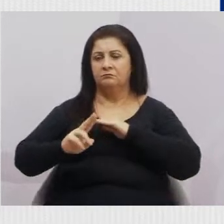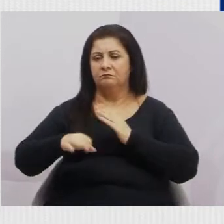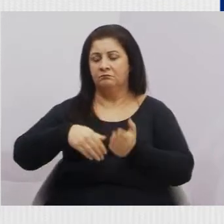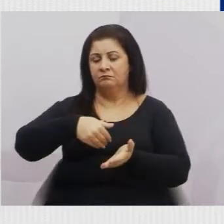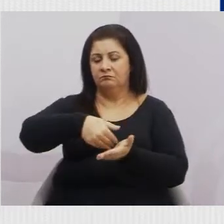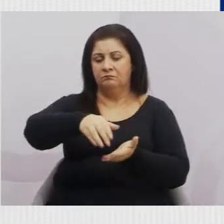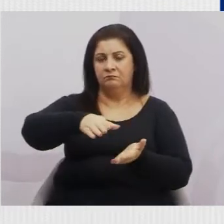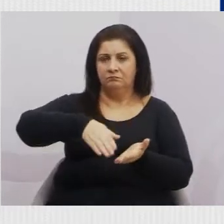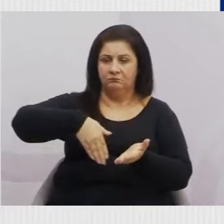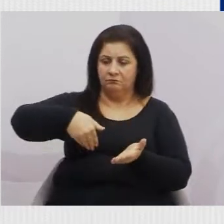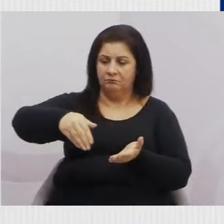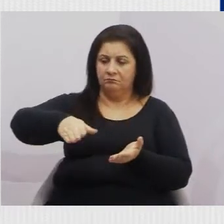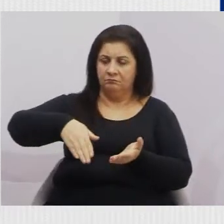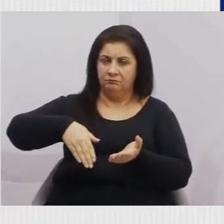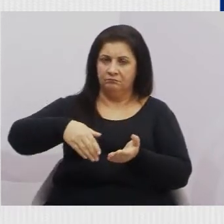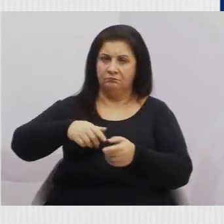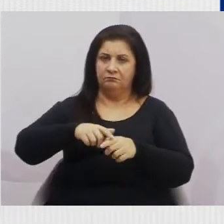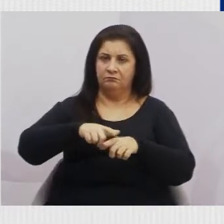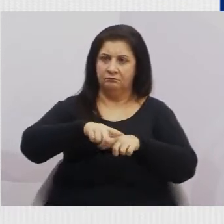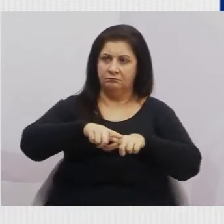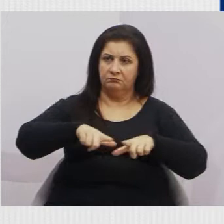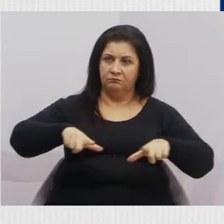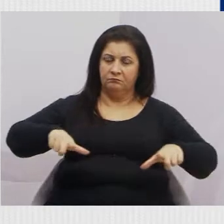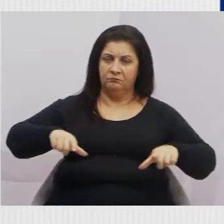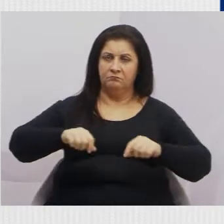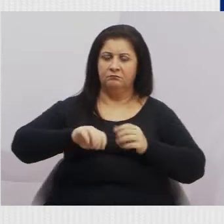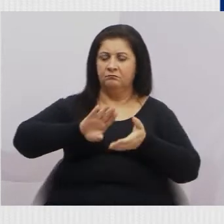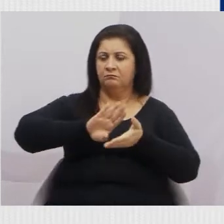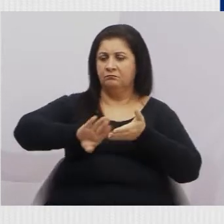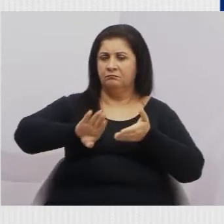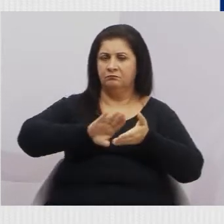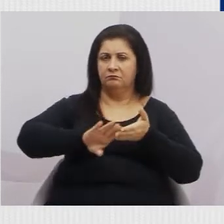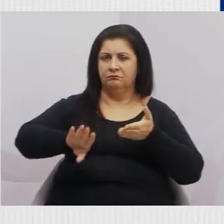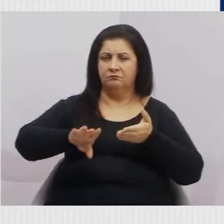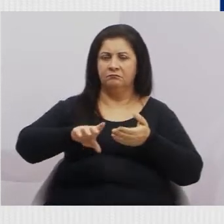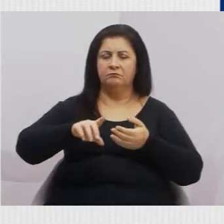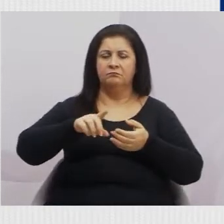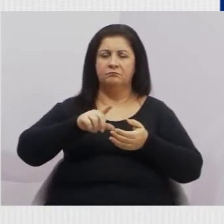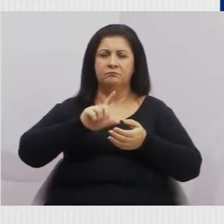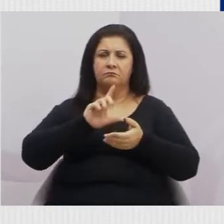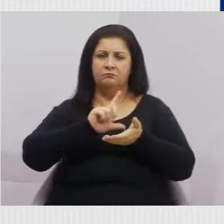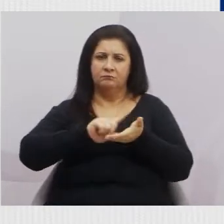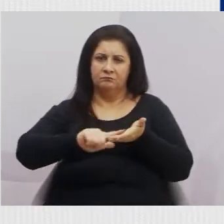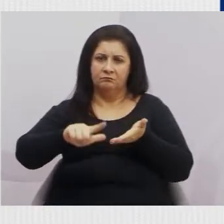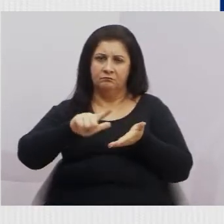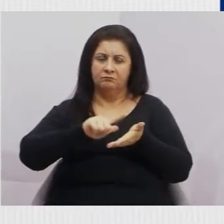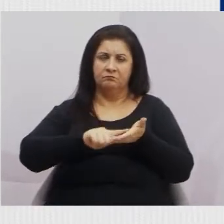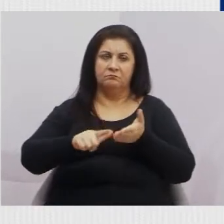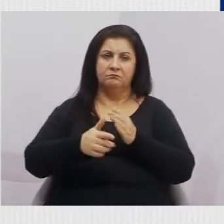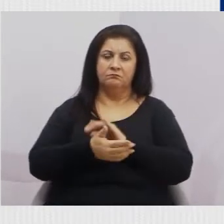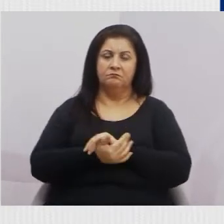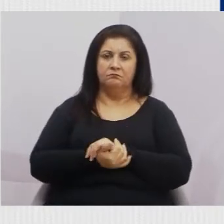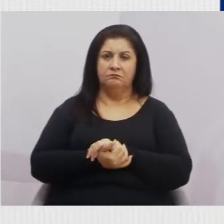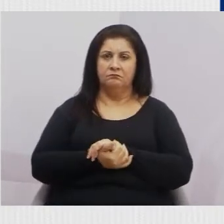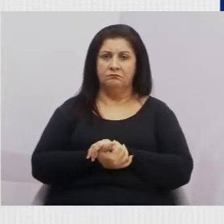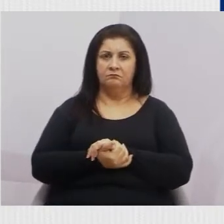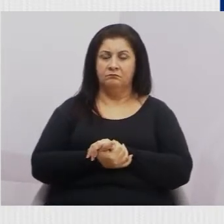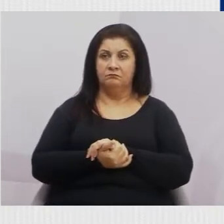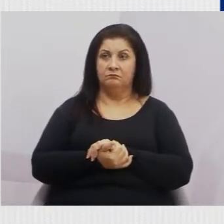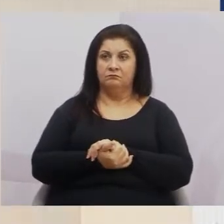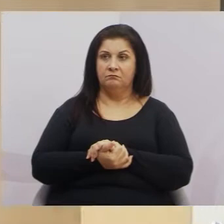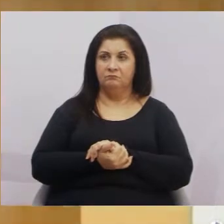do solo, remoção de folha de bananeira na viela, reparo asfáltico. Pode voltar para mim, por gentileza?